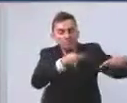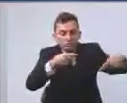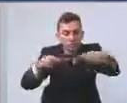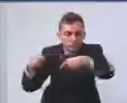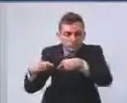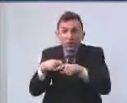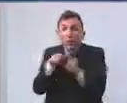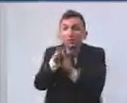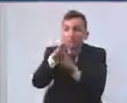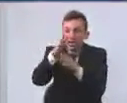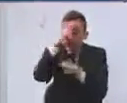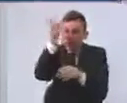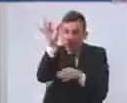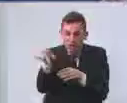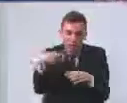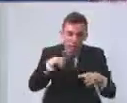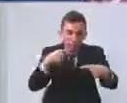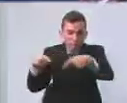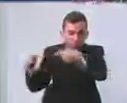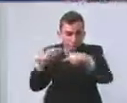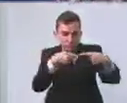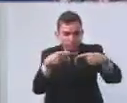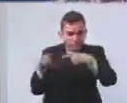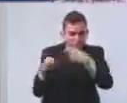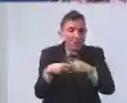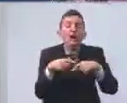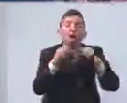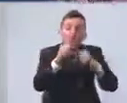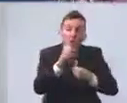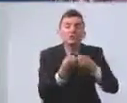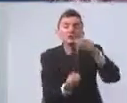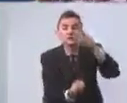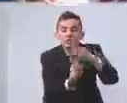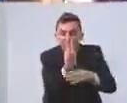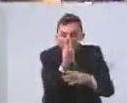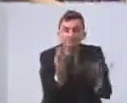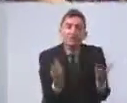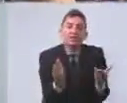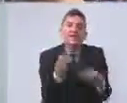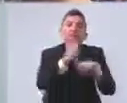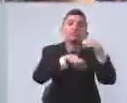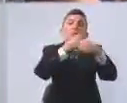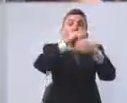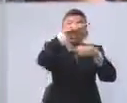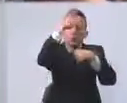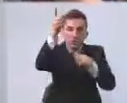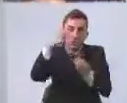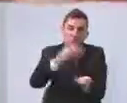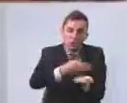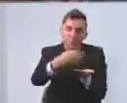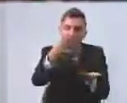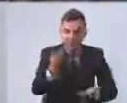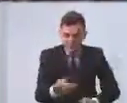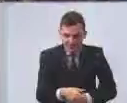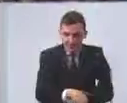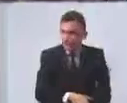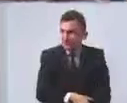conselheiros municipais e são implementados e custeados no ano seguinte, sempre